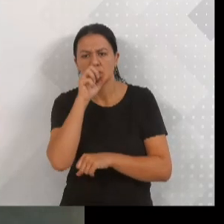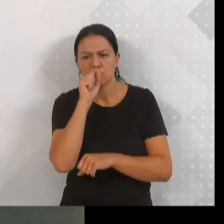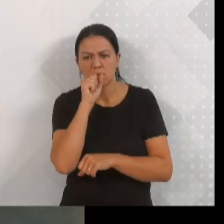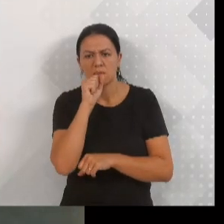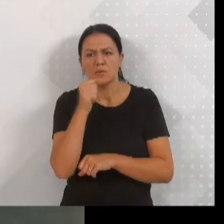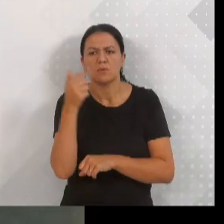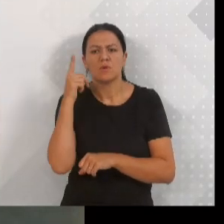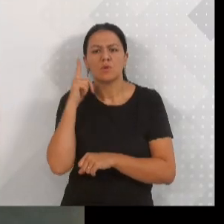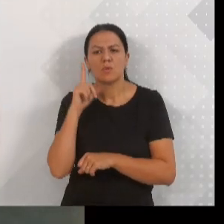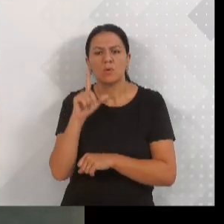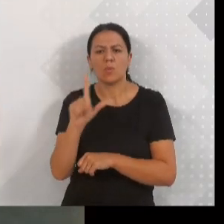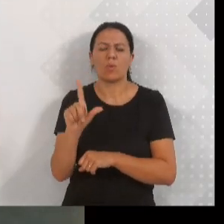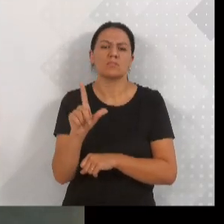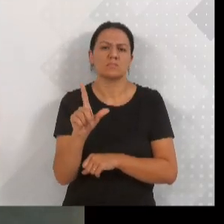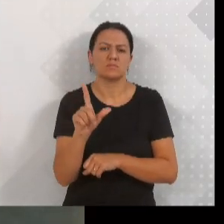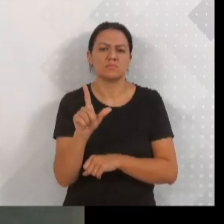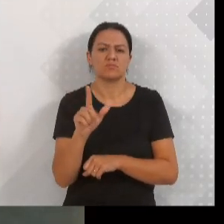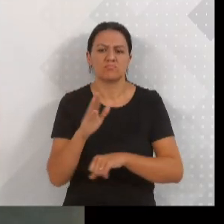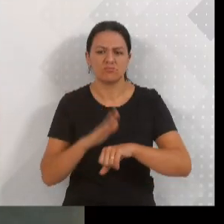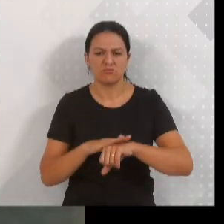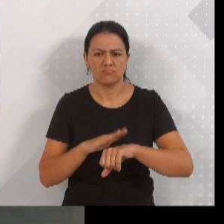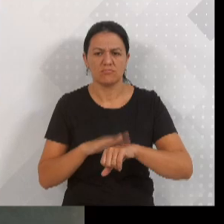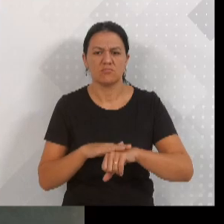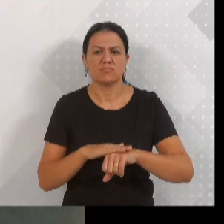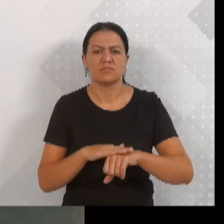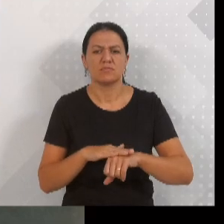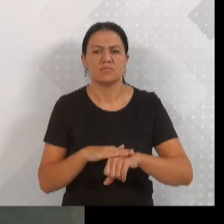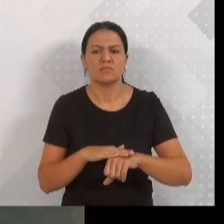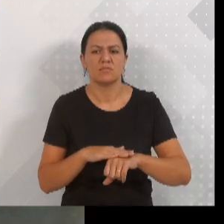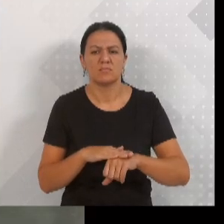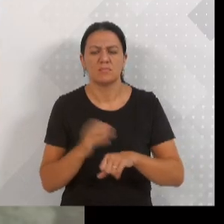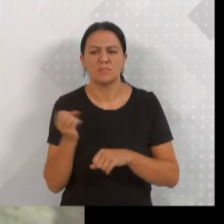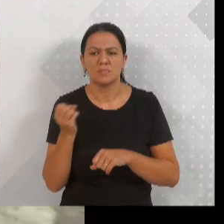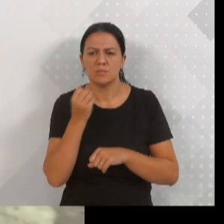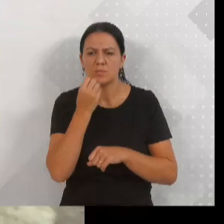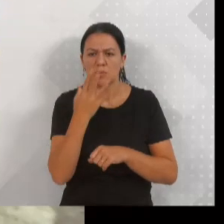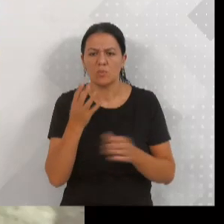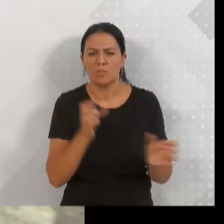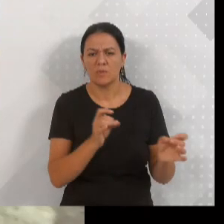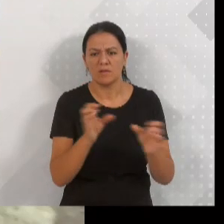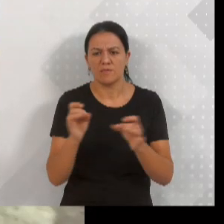poder deixar a contenta de toda a comunidade.